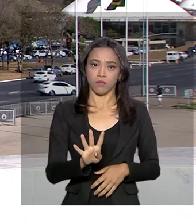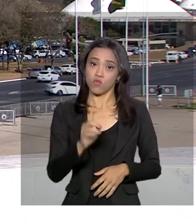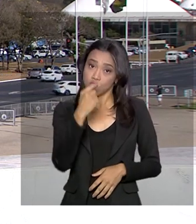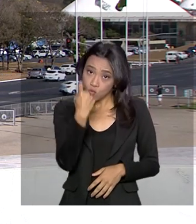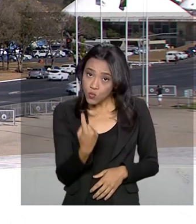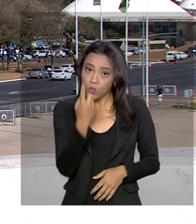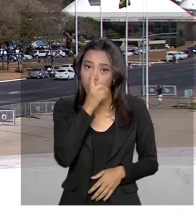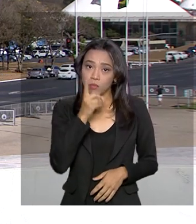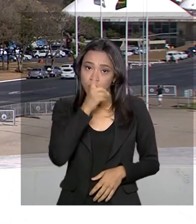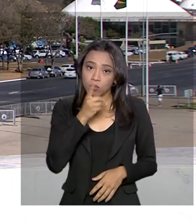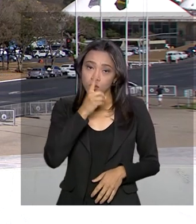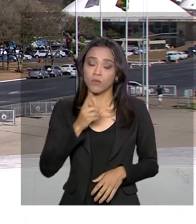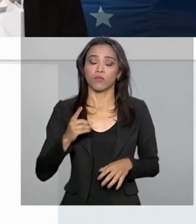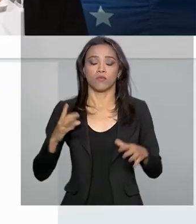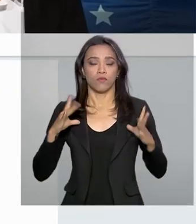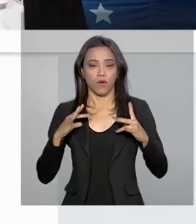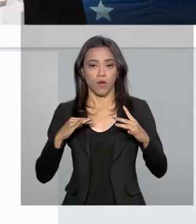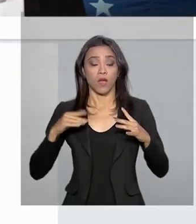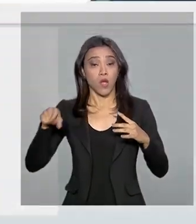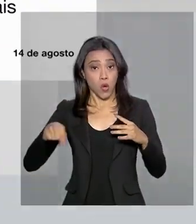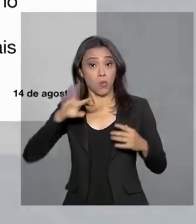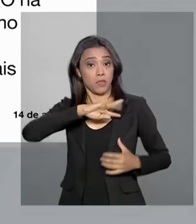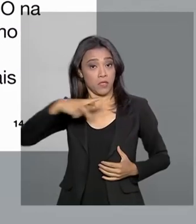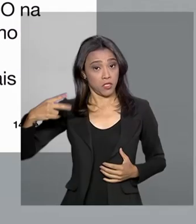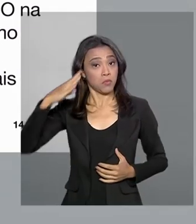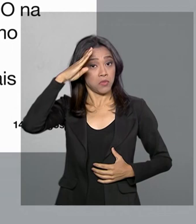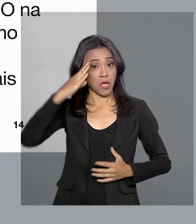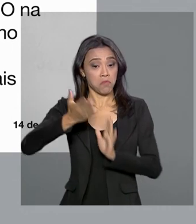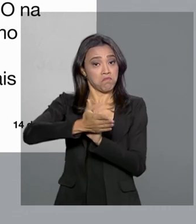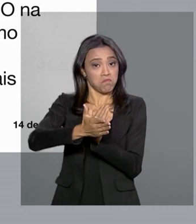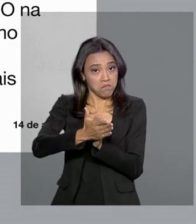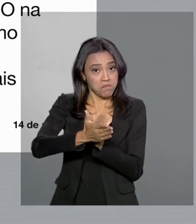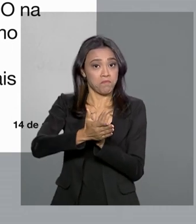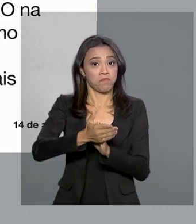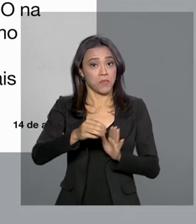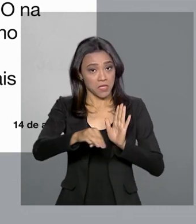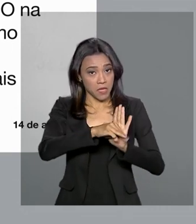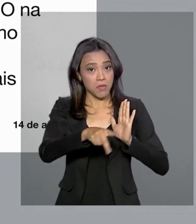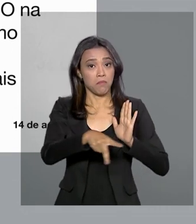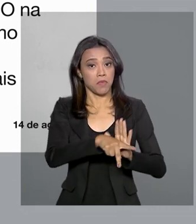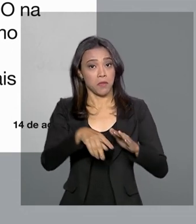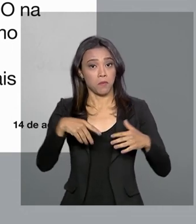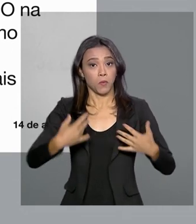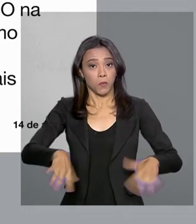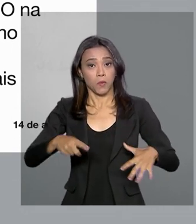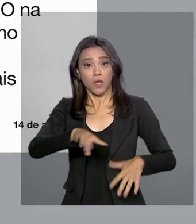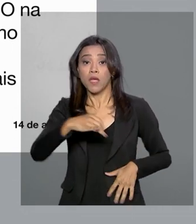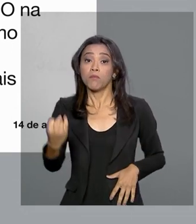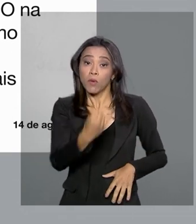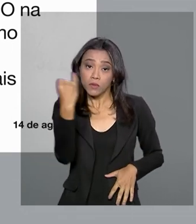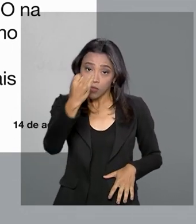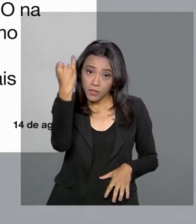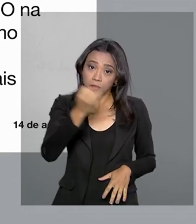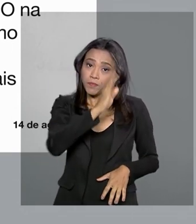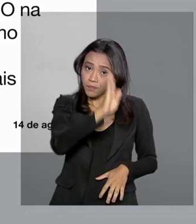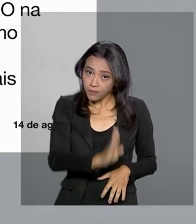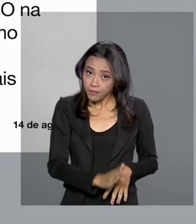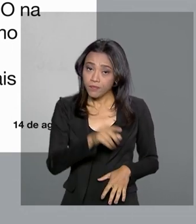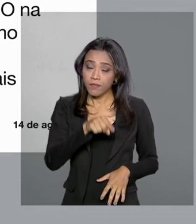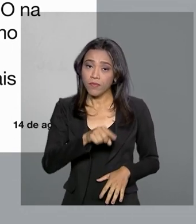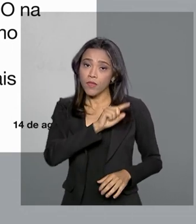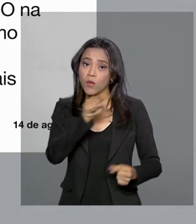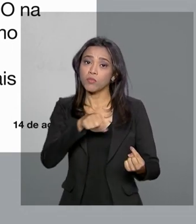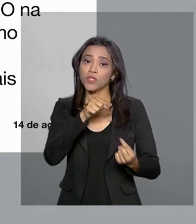Jair Bolsonaro comemorou a aprovação dessa medida provisória e ele disse que é importante, o Brasil aí dá um passo importante para